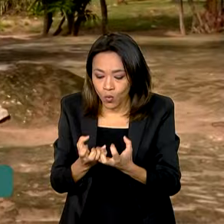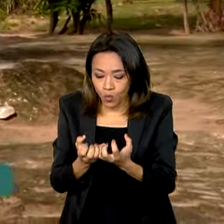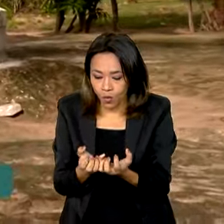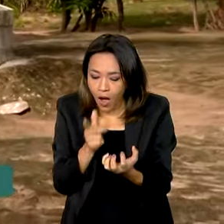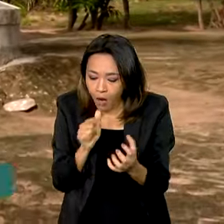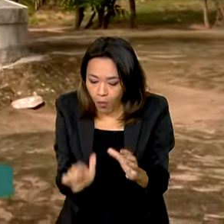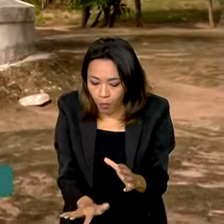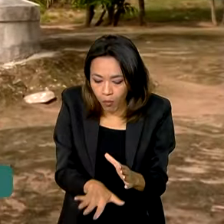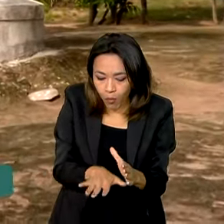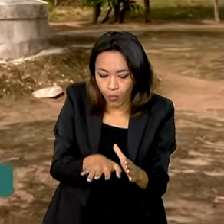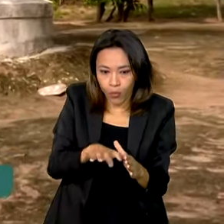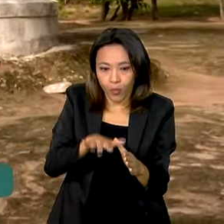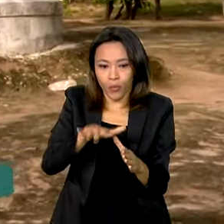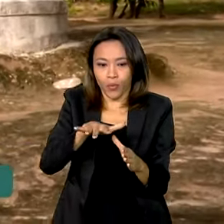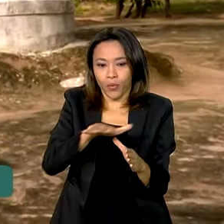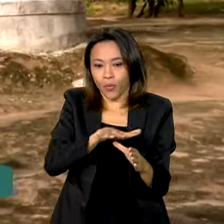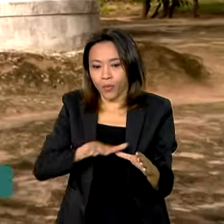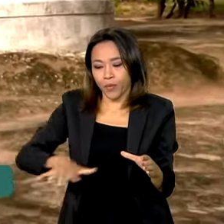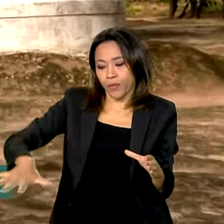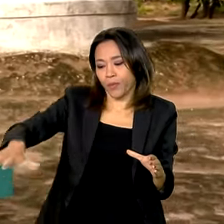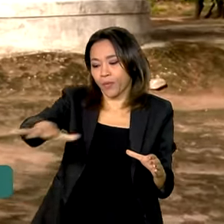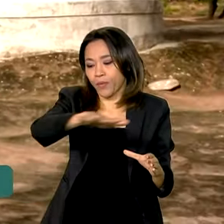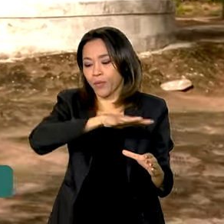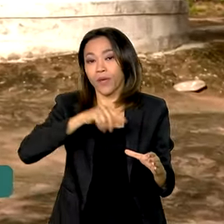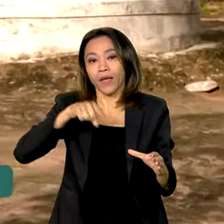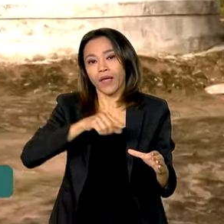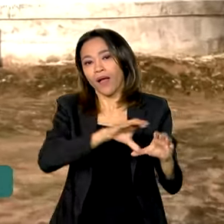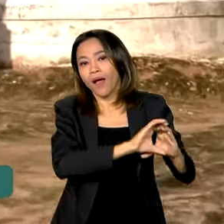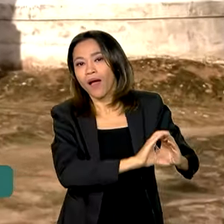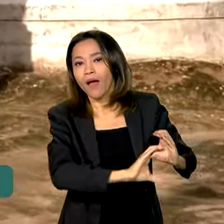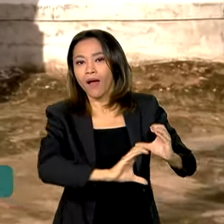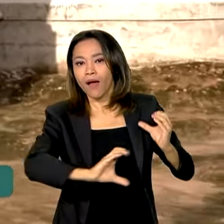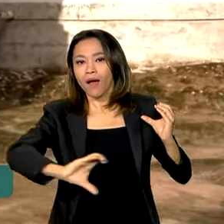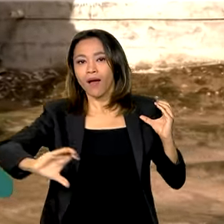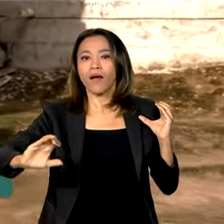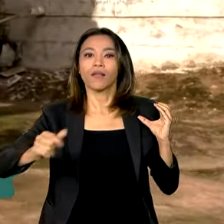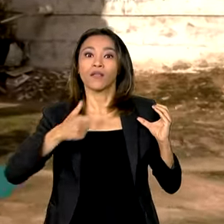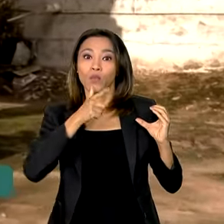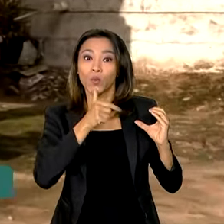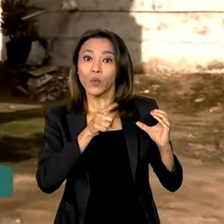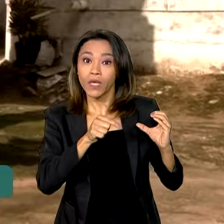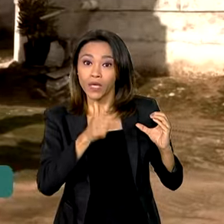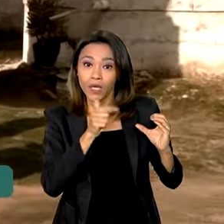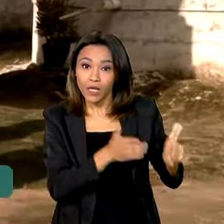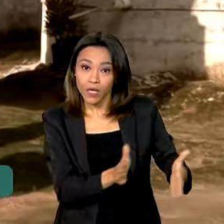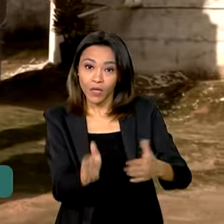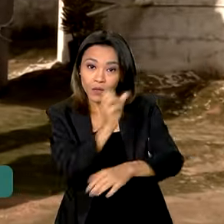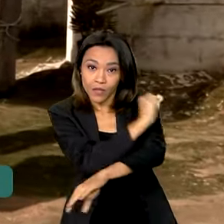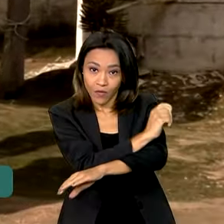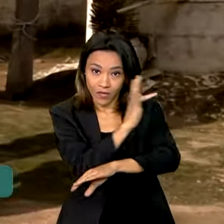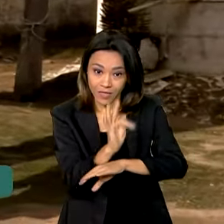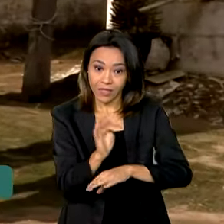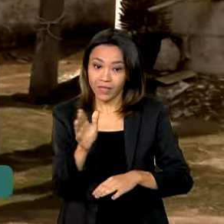caixa d'água abastecida pelo rio São Francisco. E a água é potável.